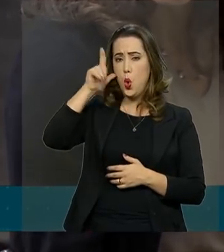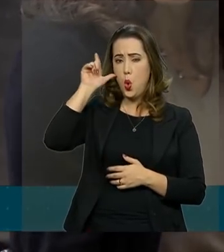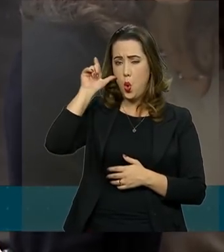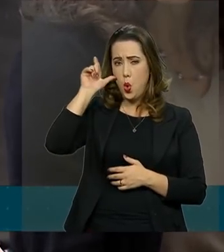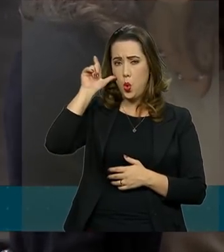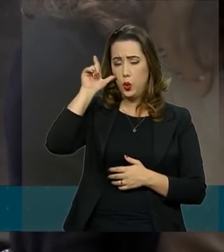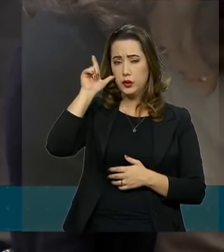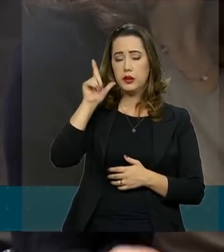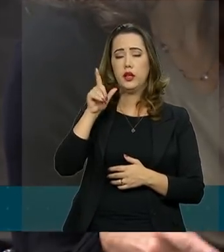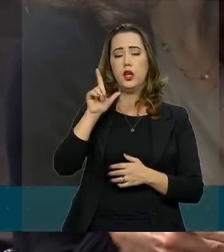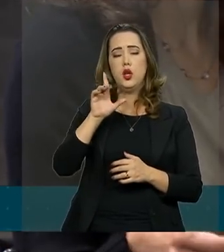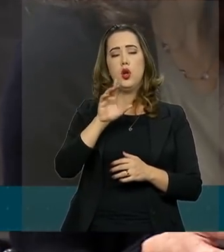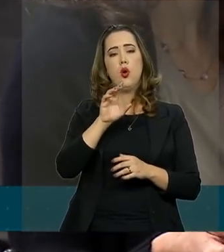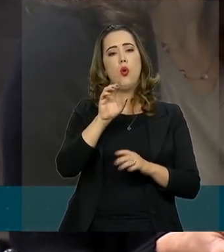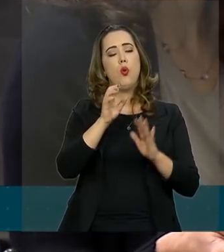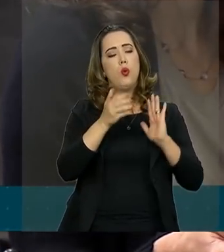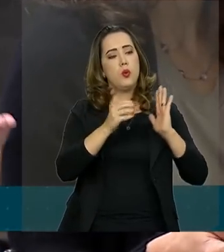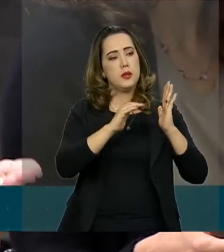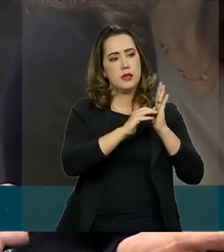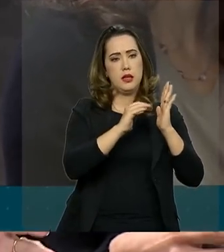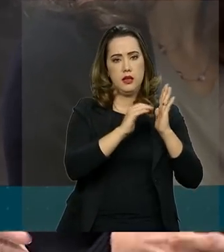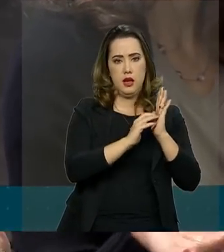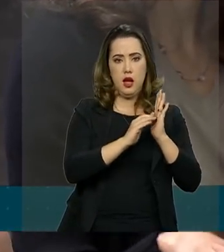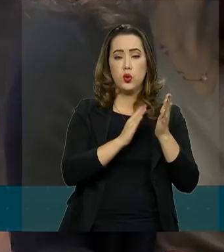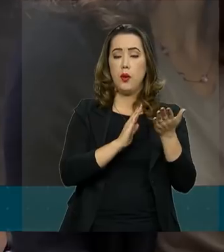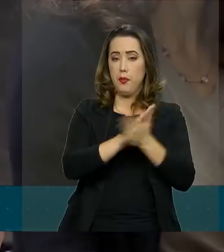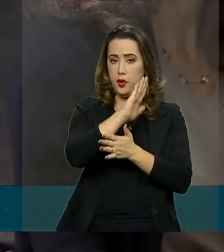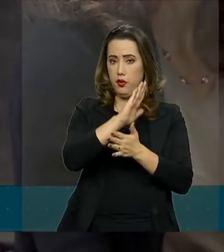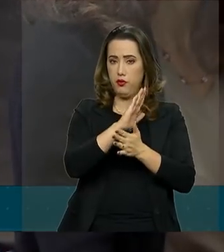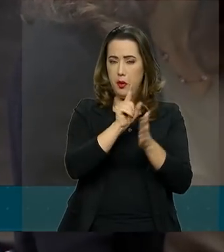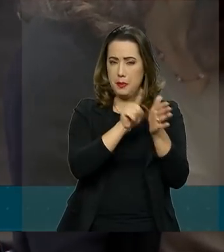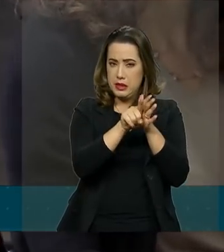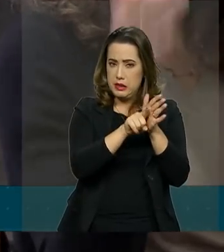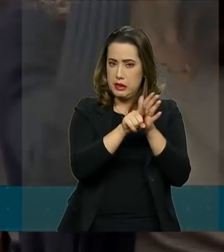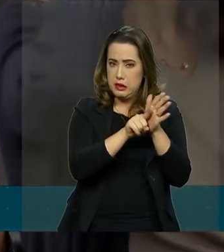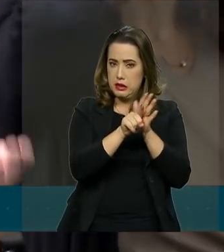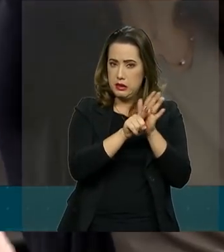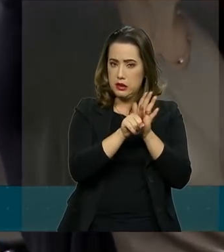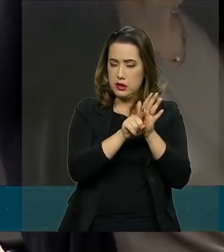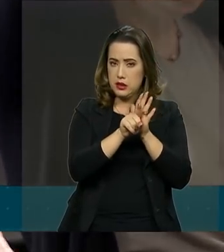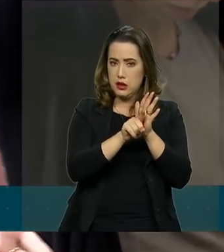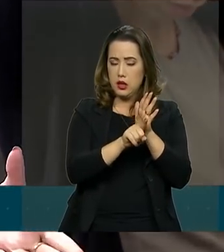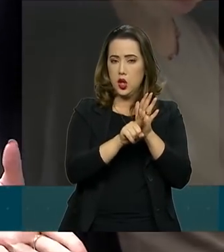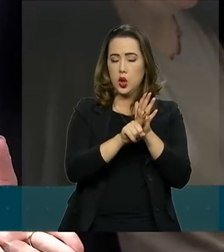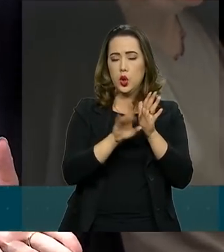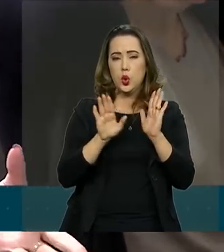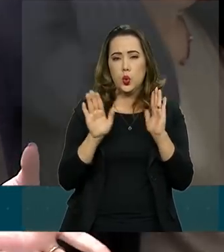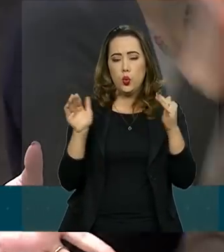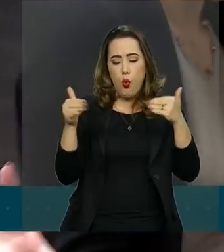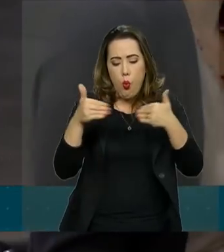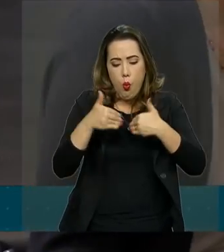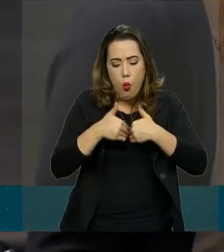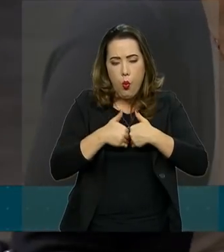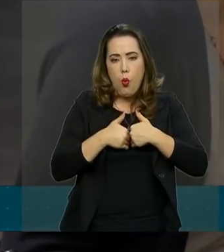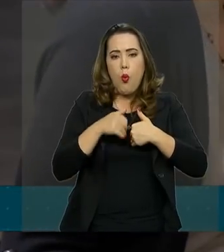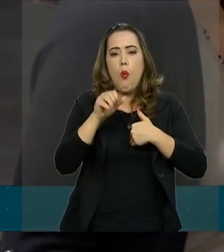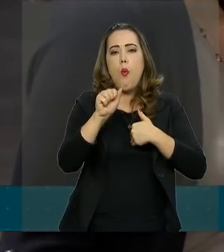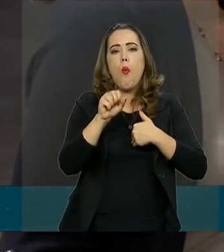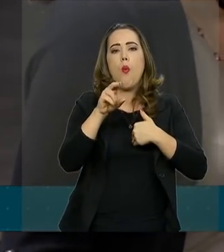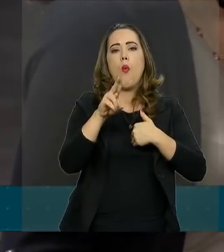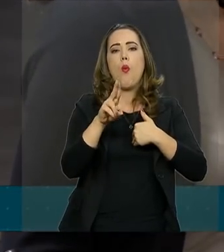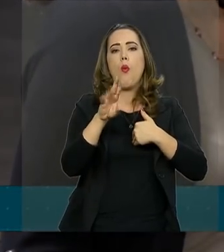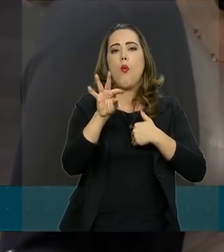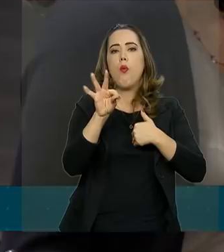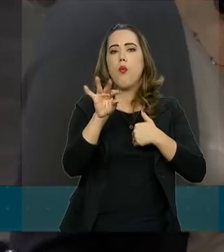2020. Eu queria saber se o presidente Jair Bolsonaro já deu alguma posição a respeito disso dentro do governo.